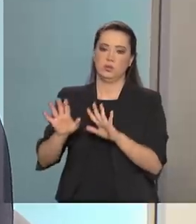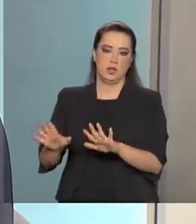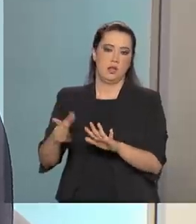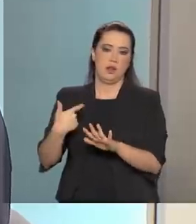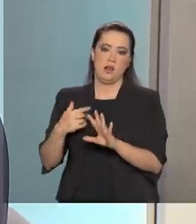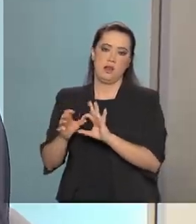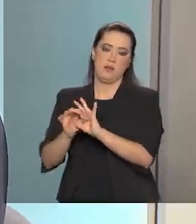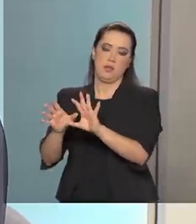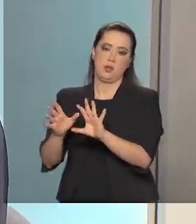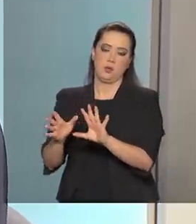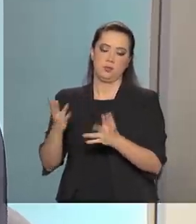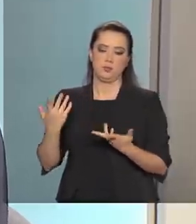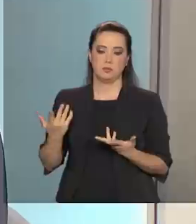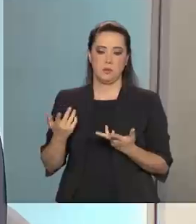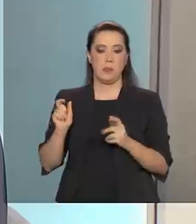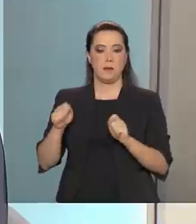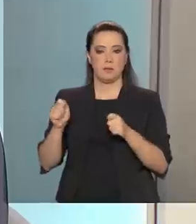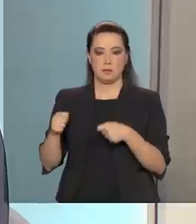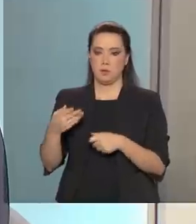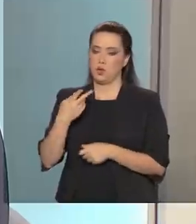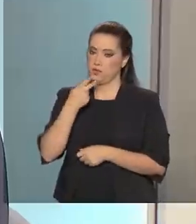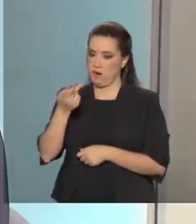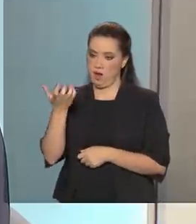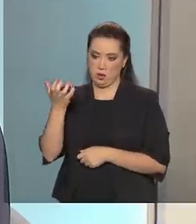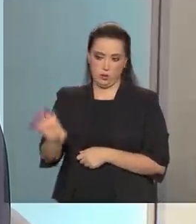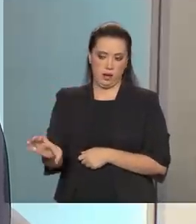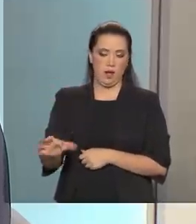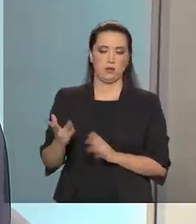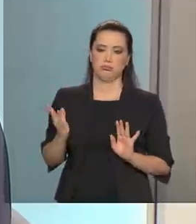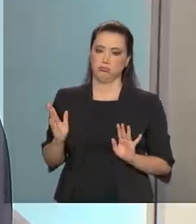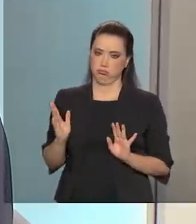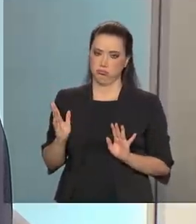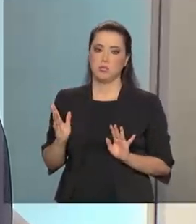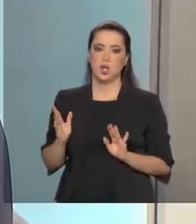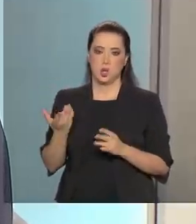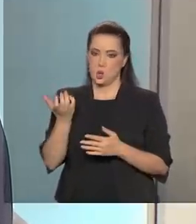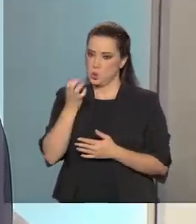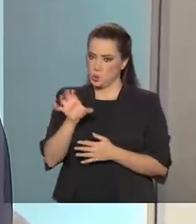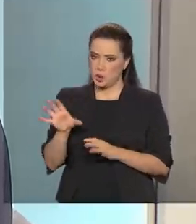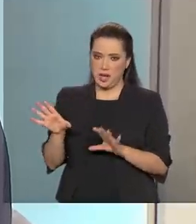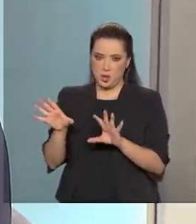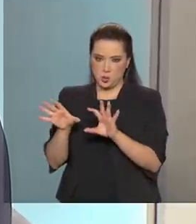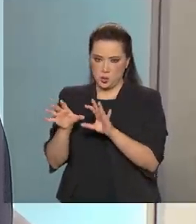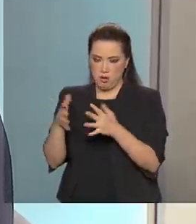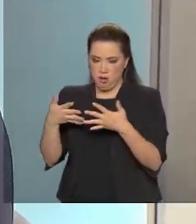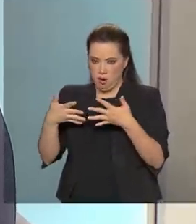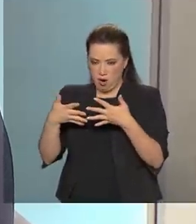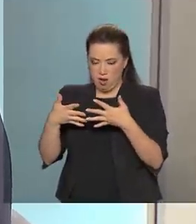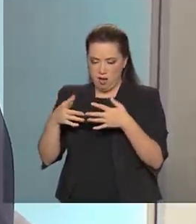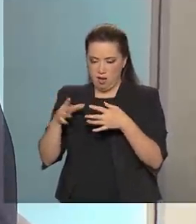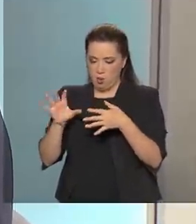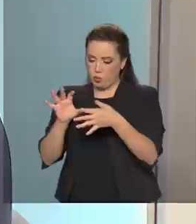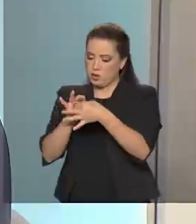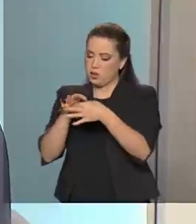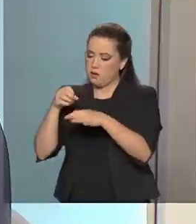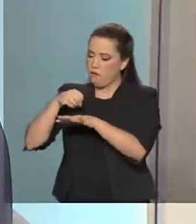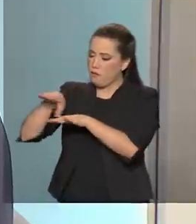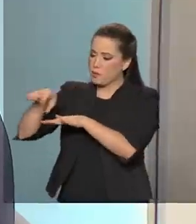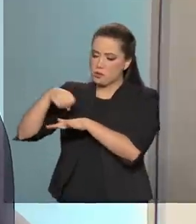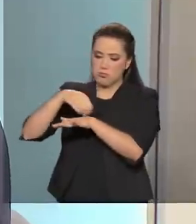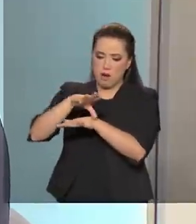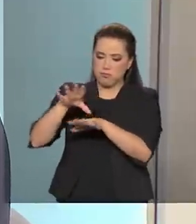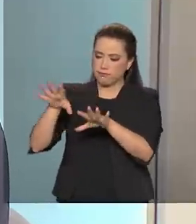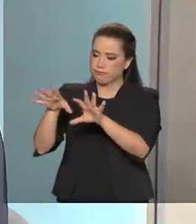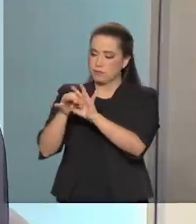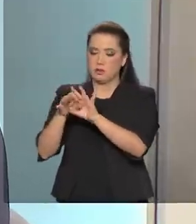saber. Agora, ele pode voltar atrás. Sim. Ele pode voltar atrás e esse é um direito que nós temos que garantir. Então, antes de qualquer medida,